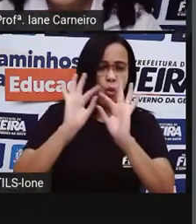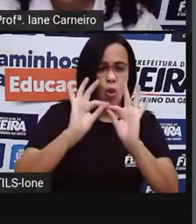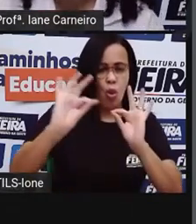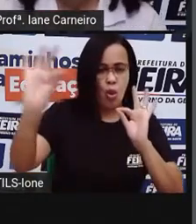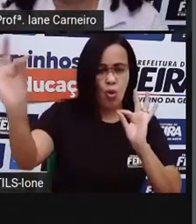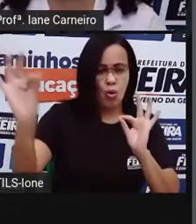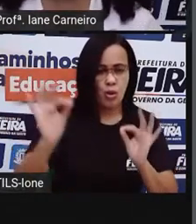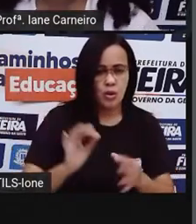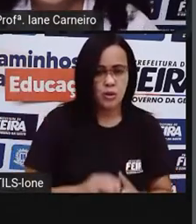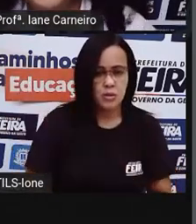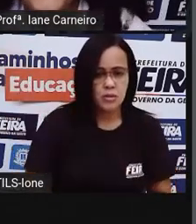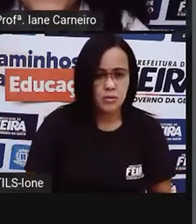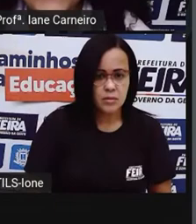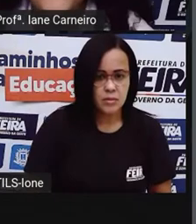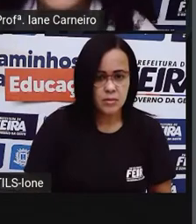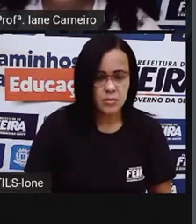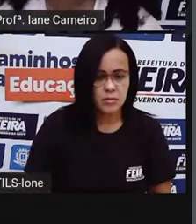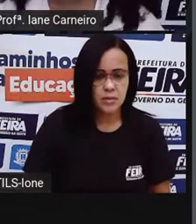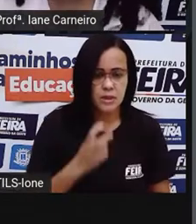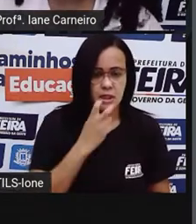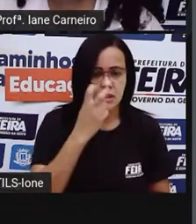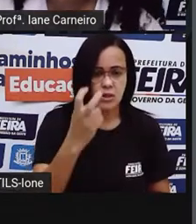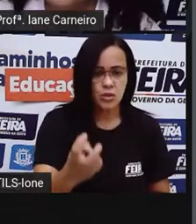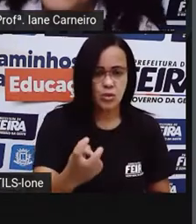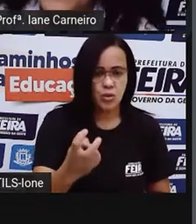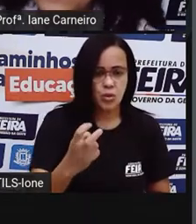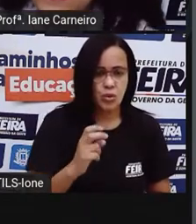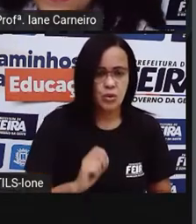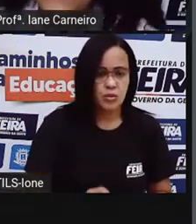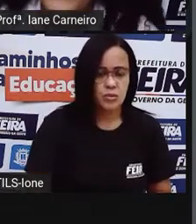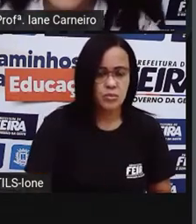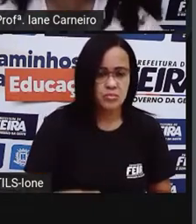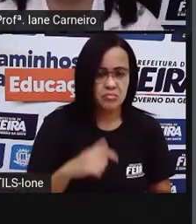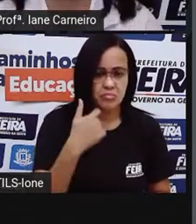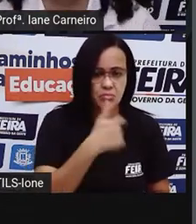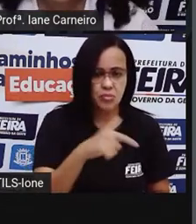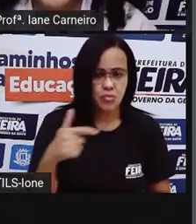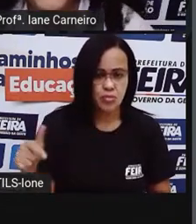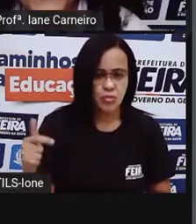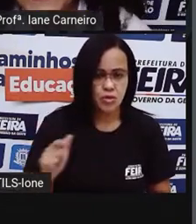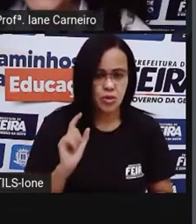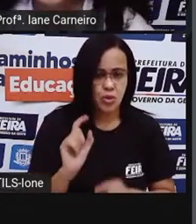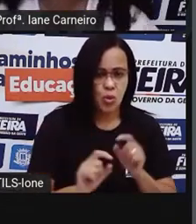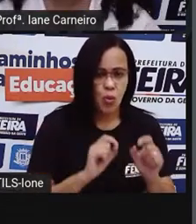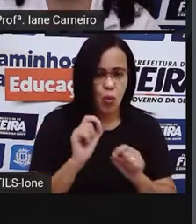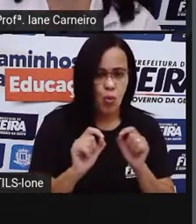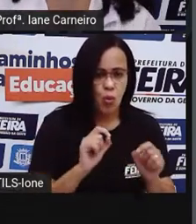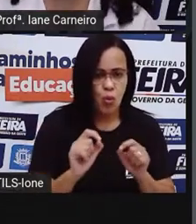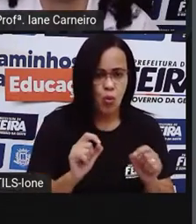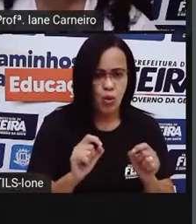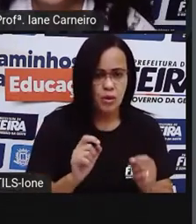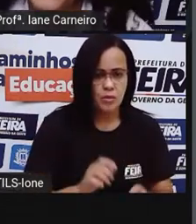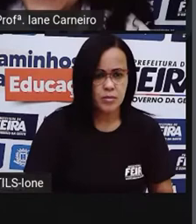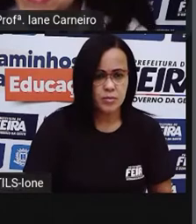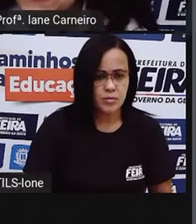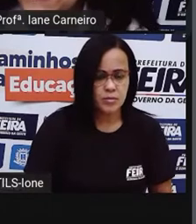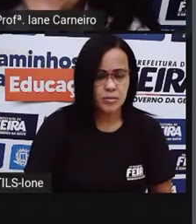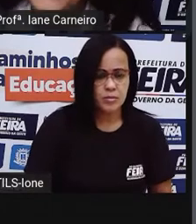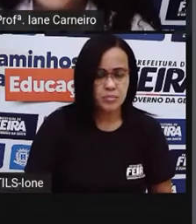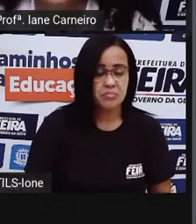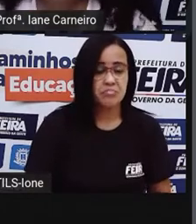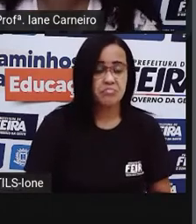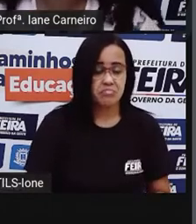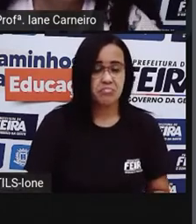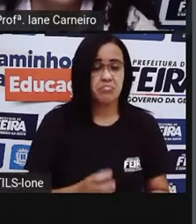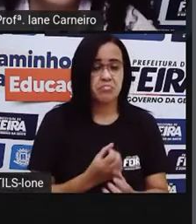Ai, gritou a multidão, que não tinha mais sossego. Este medonho gigante parece mesmo um morcego.